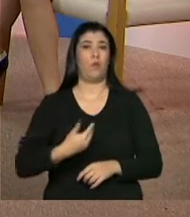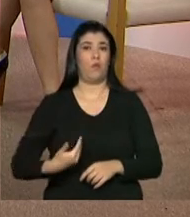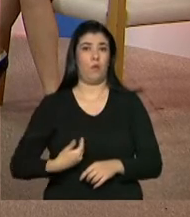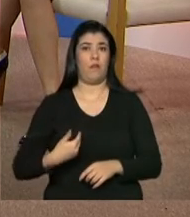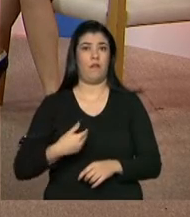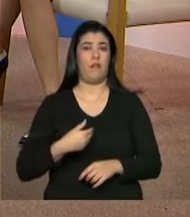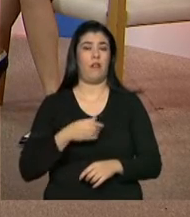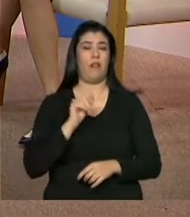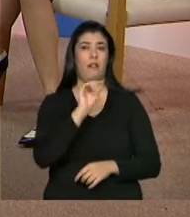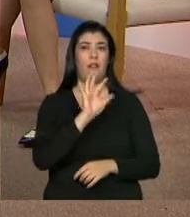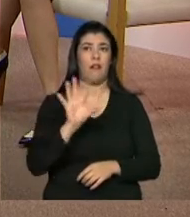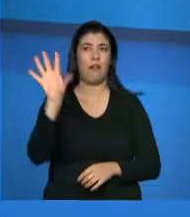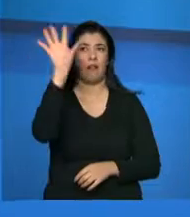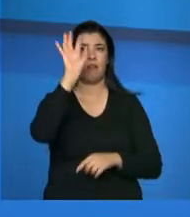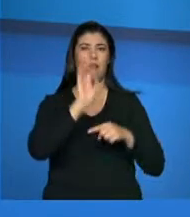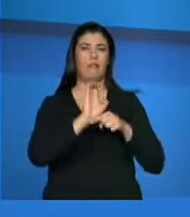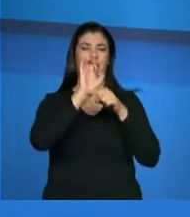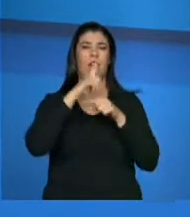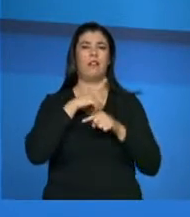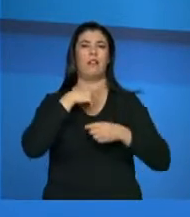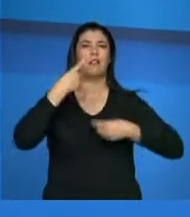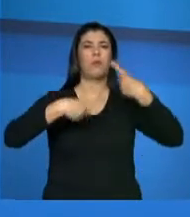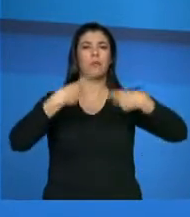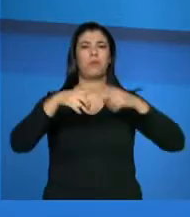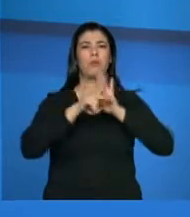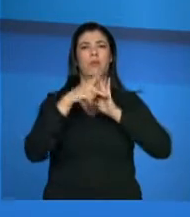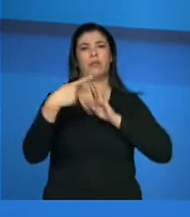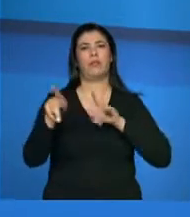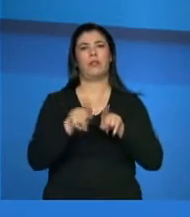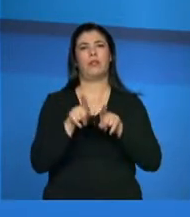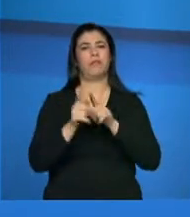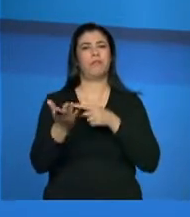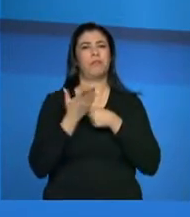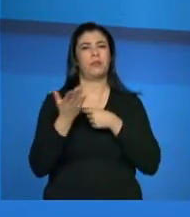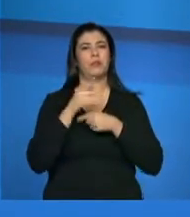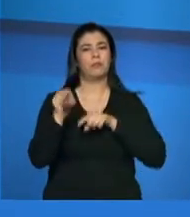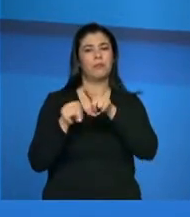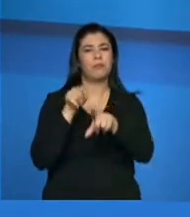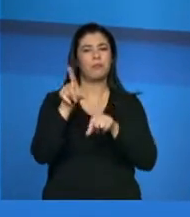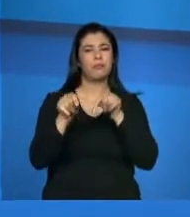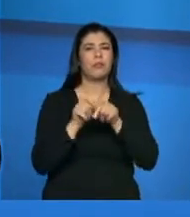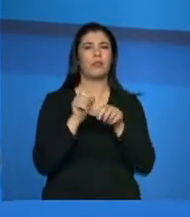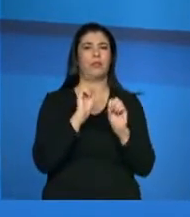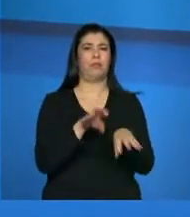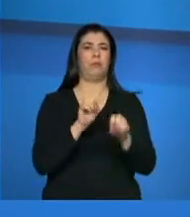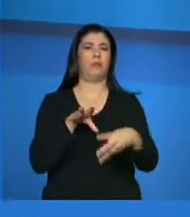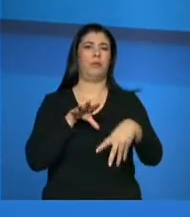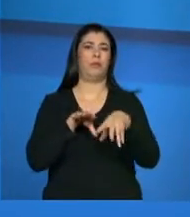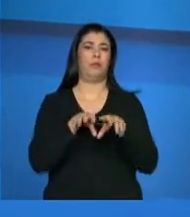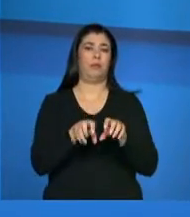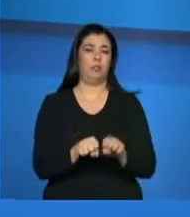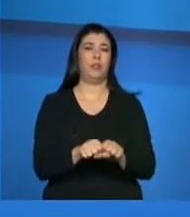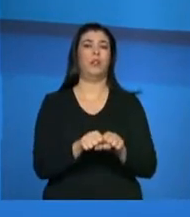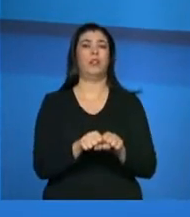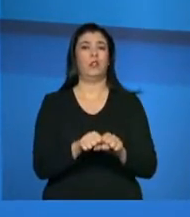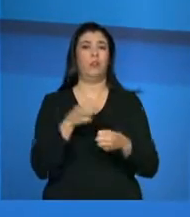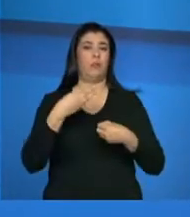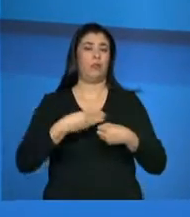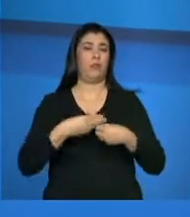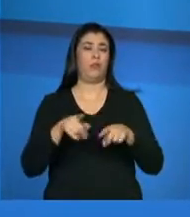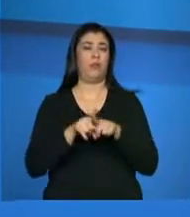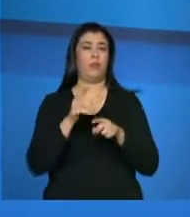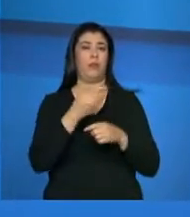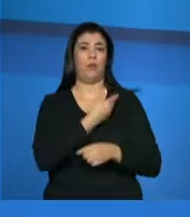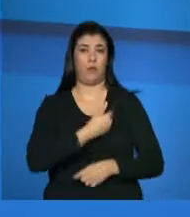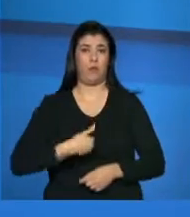políticas estaduais e também de orientação, nos ajudam a capacitar os municípios. E nós, do governo federal, vamos dar esse suporte